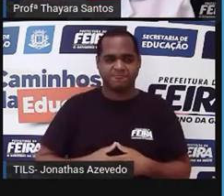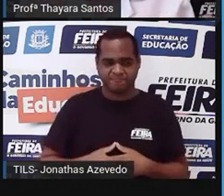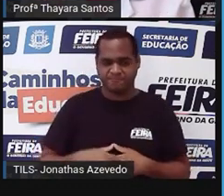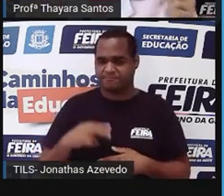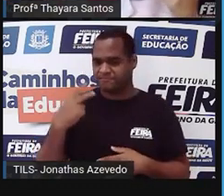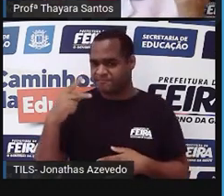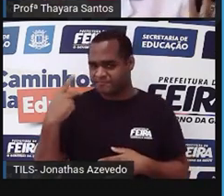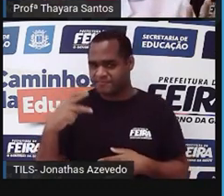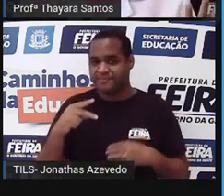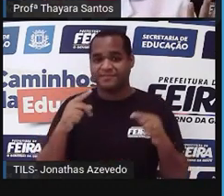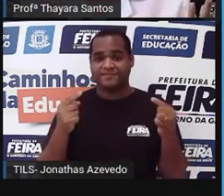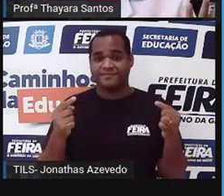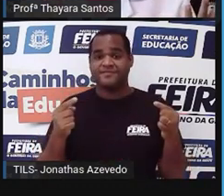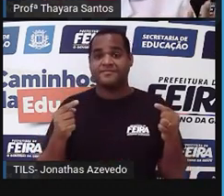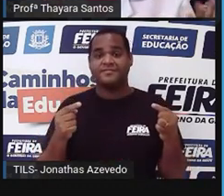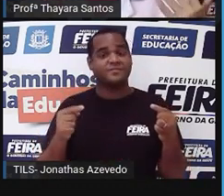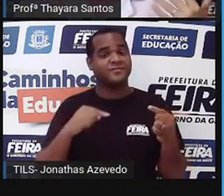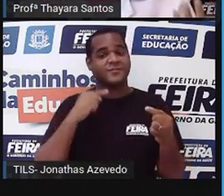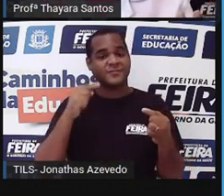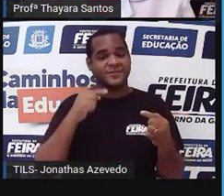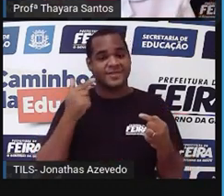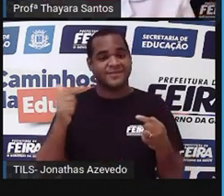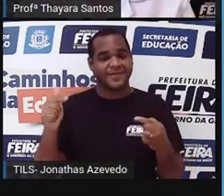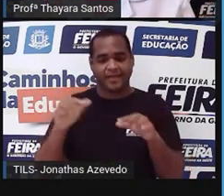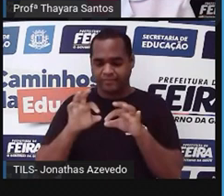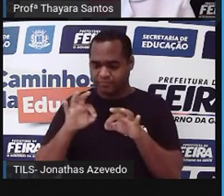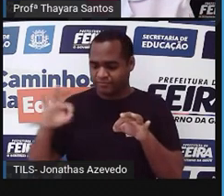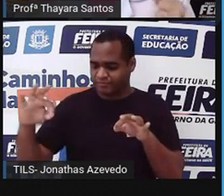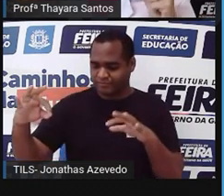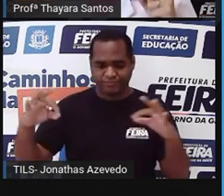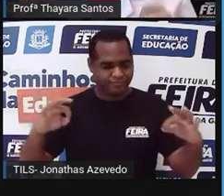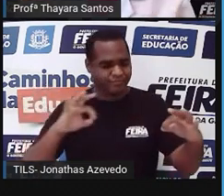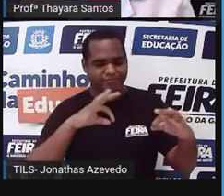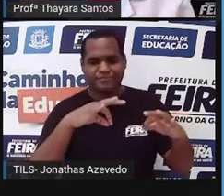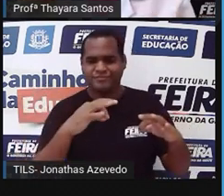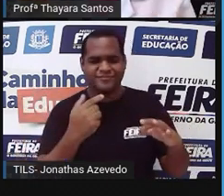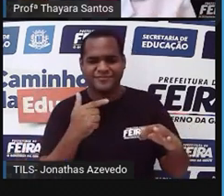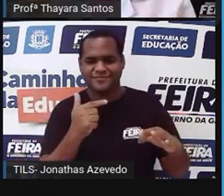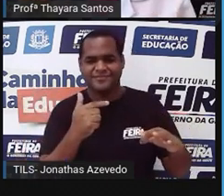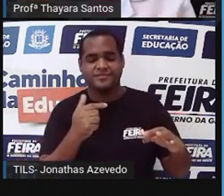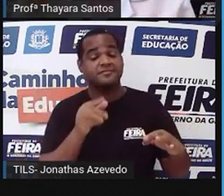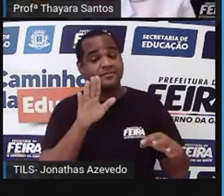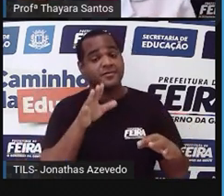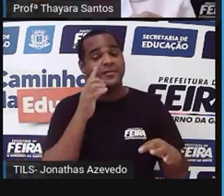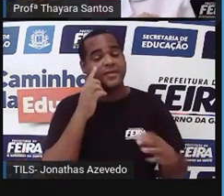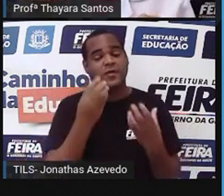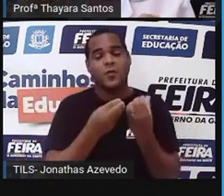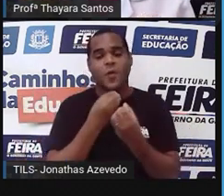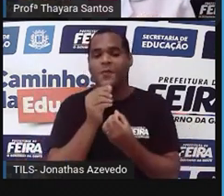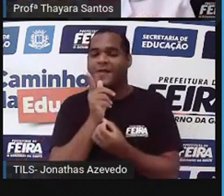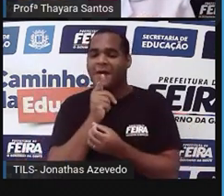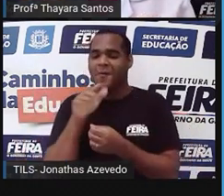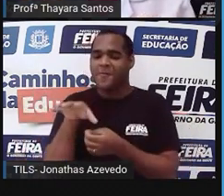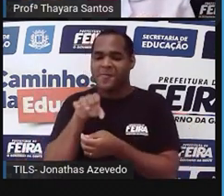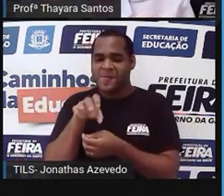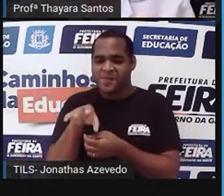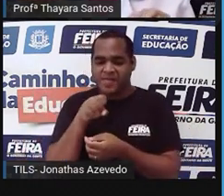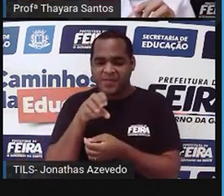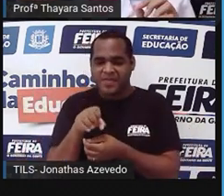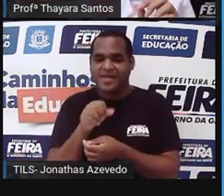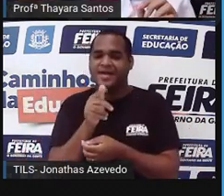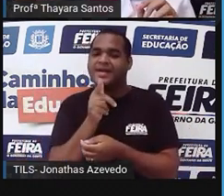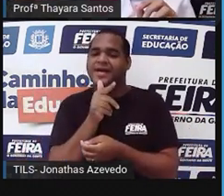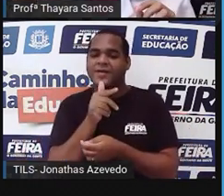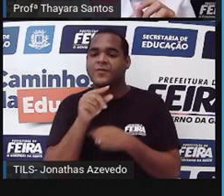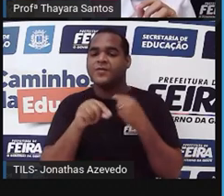das briófitas, elas não têm esses canos, não têm esses vasos condutores. Então, pra ela pegar a água que tá lá no solo,